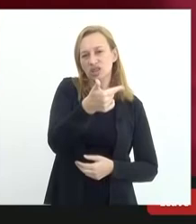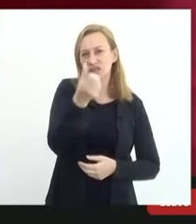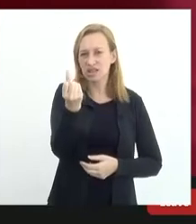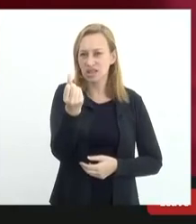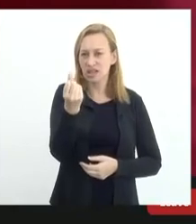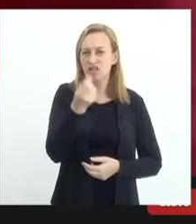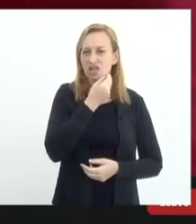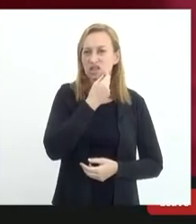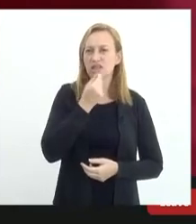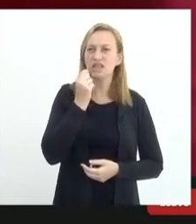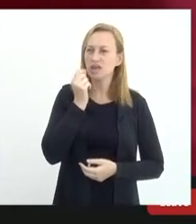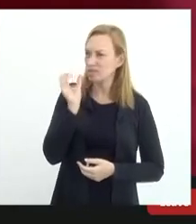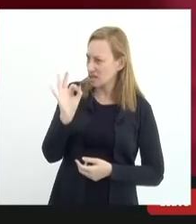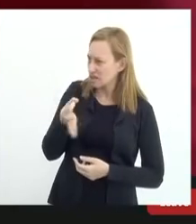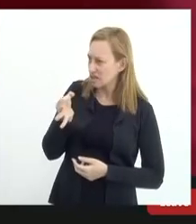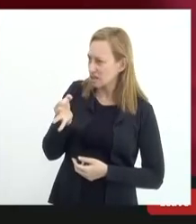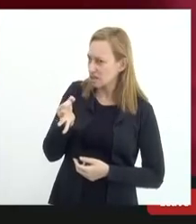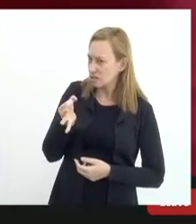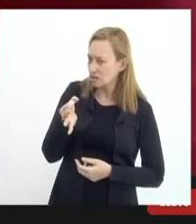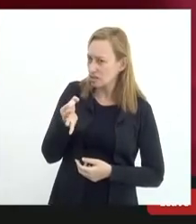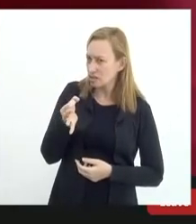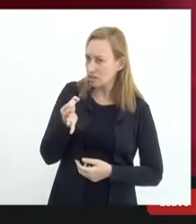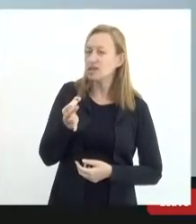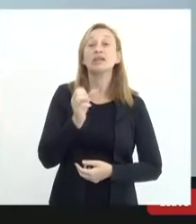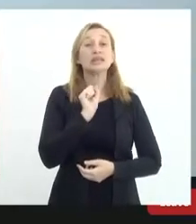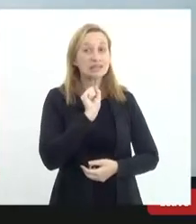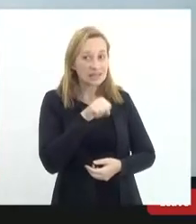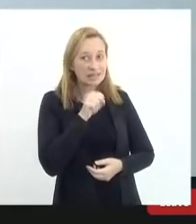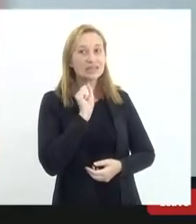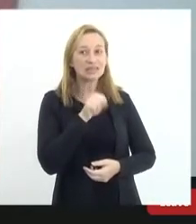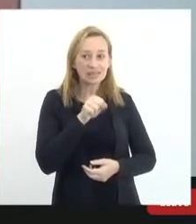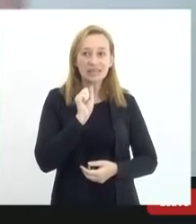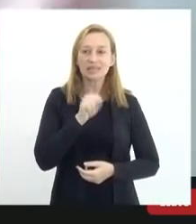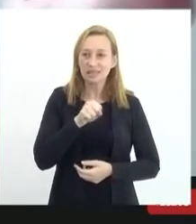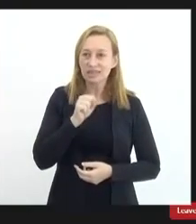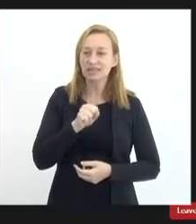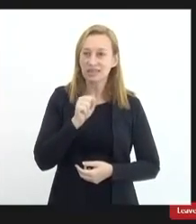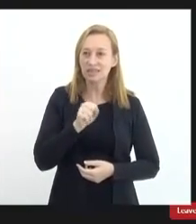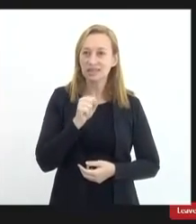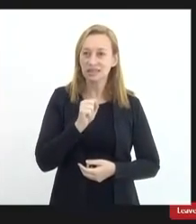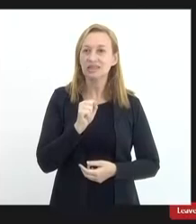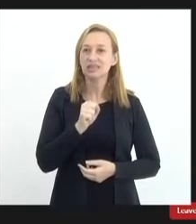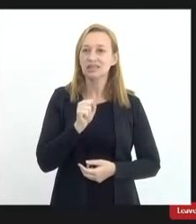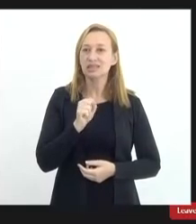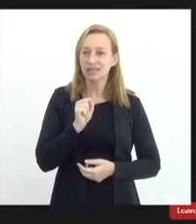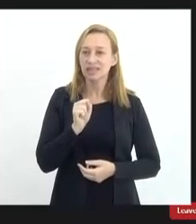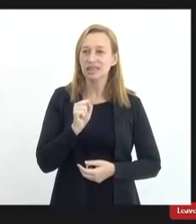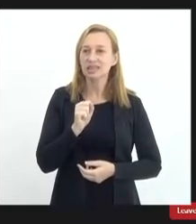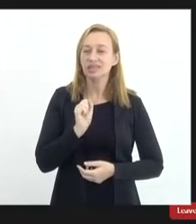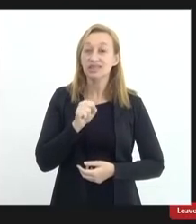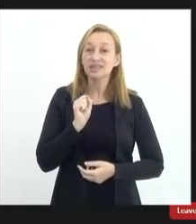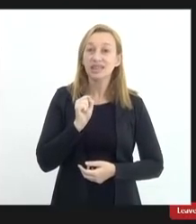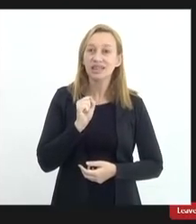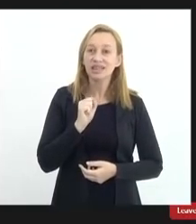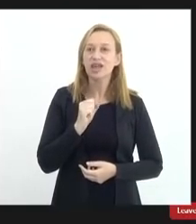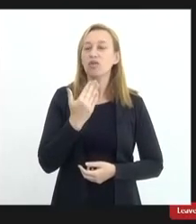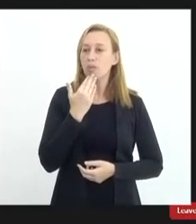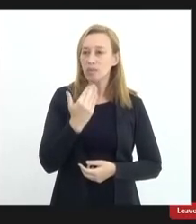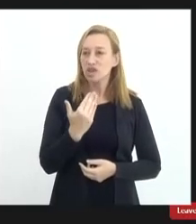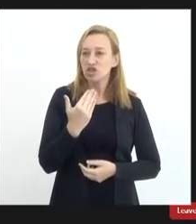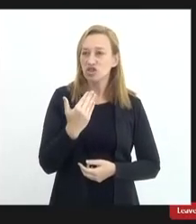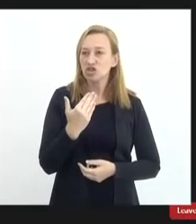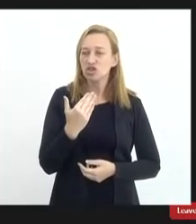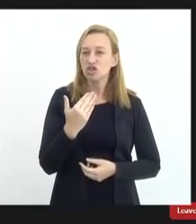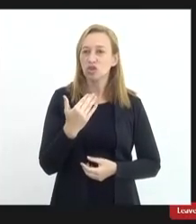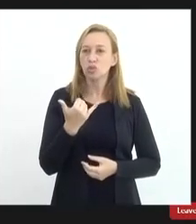setembro estou certa? 16? sim 16 de setembro e eu pedi para passar